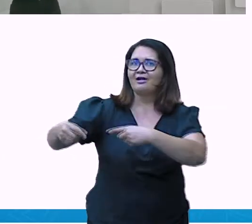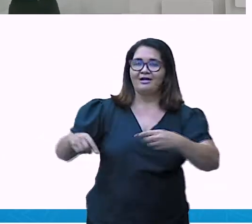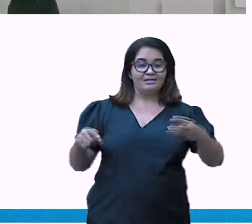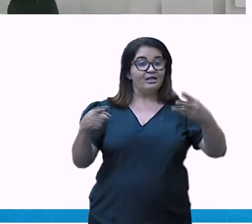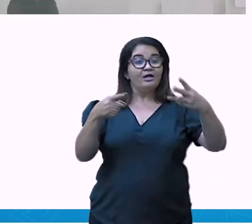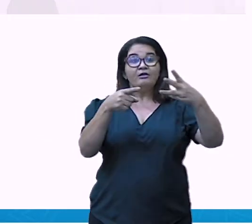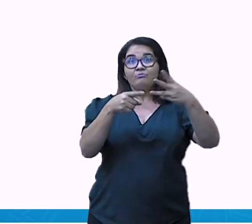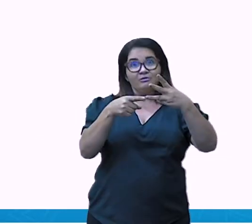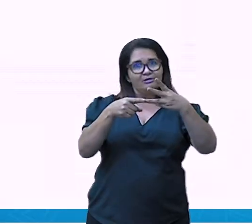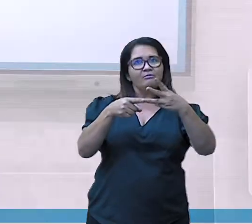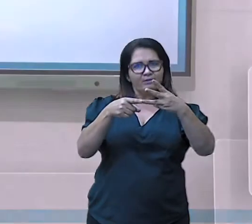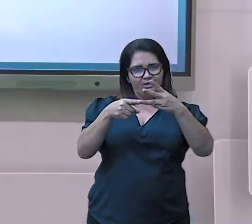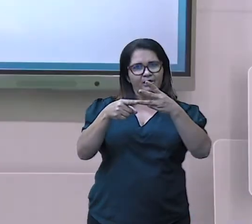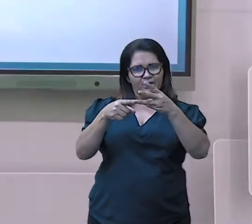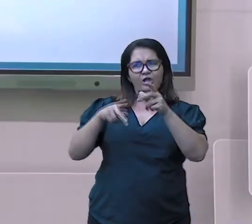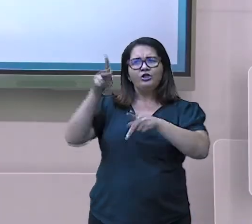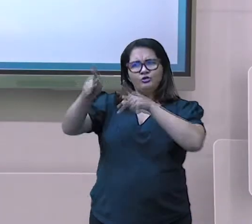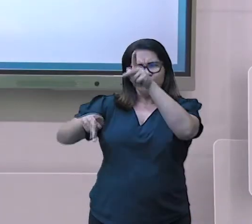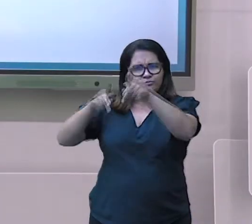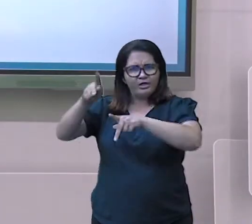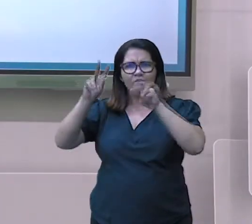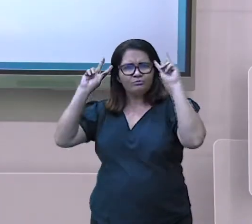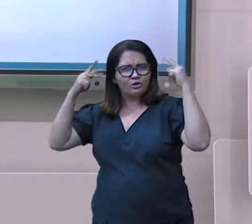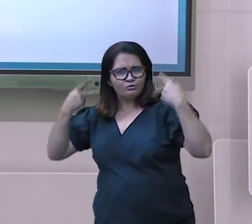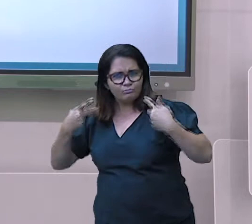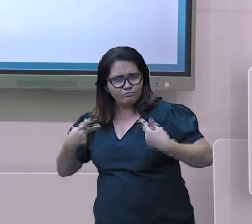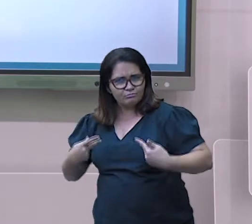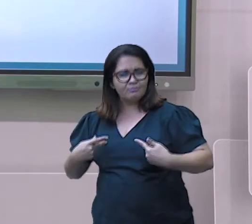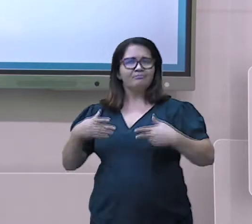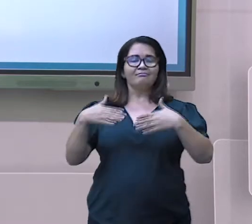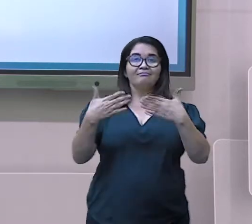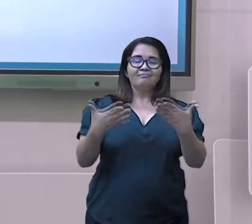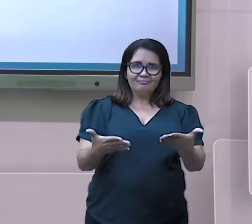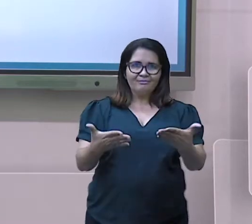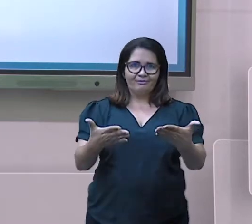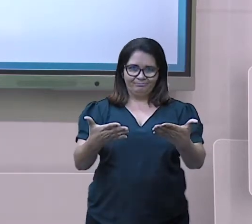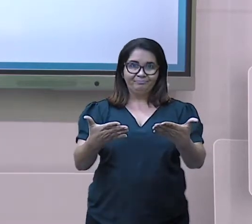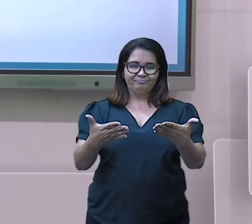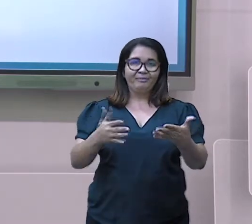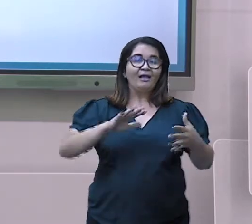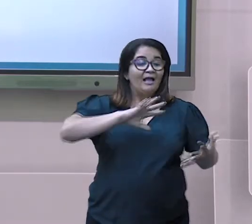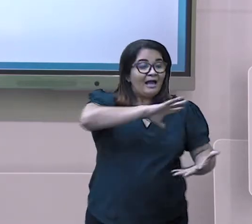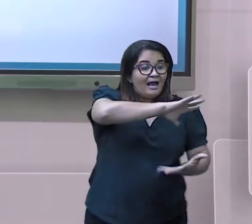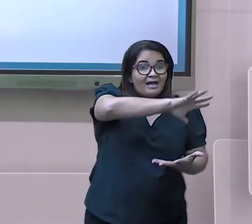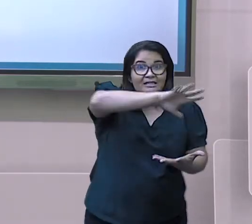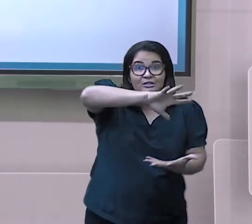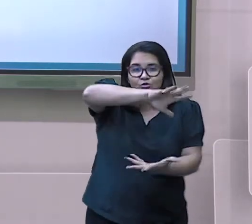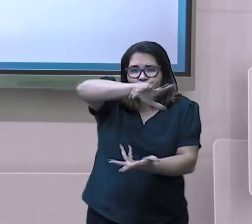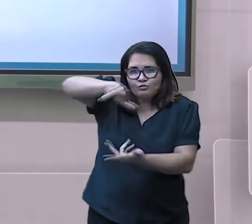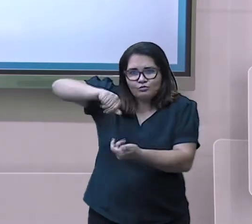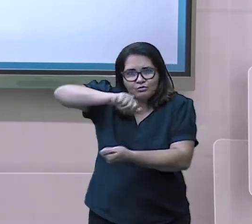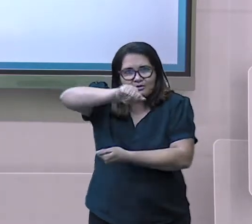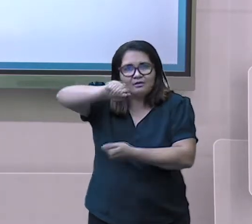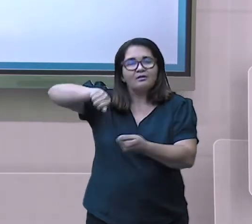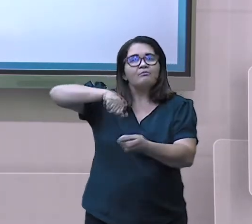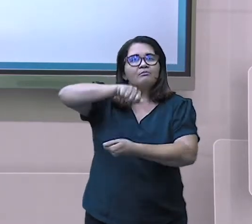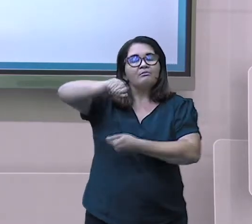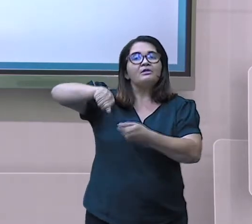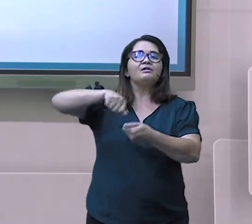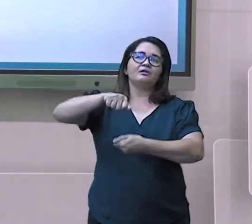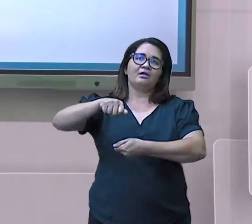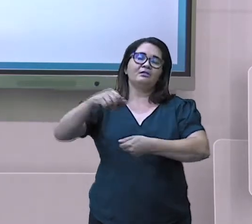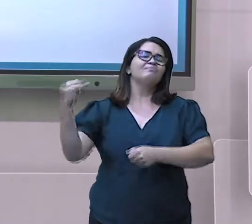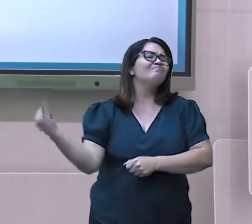falamos de pessoas. A sustentabilidade não é uma modinha, mas sim uma